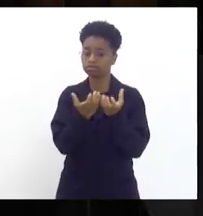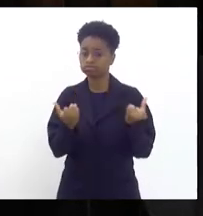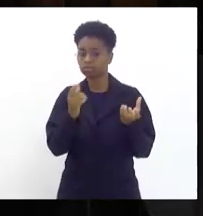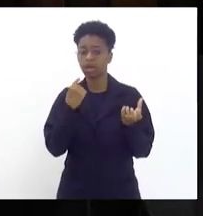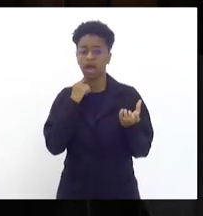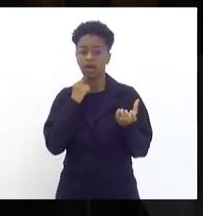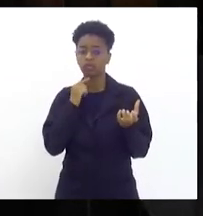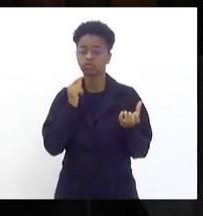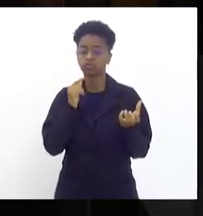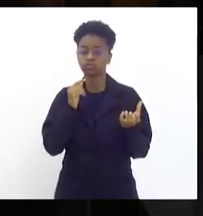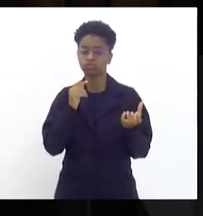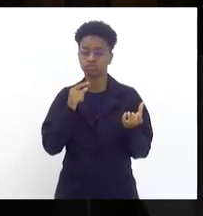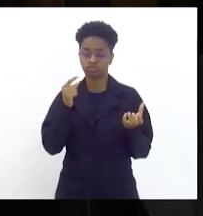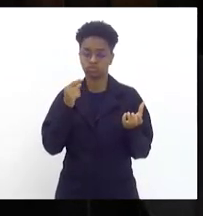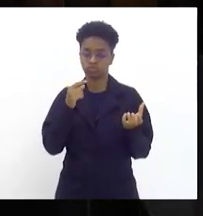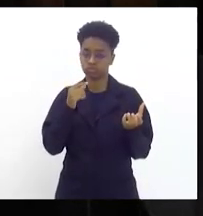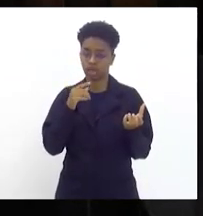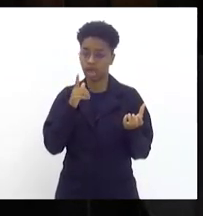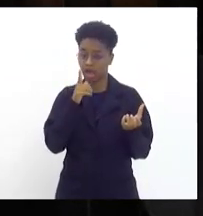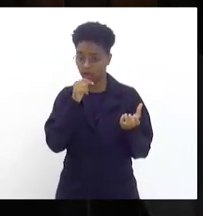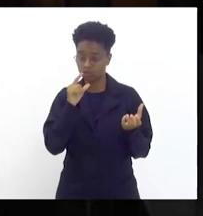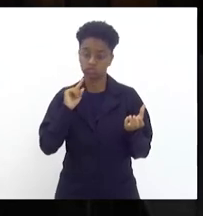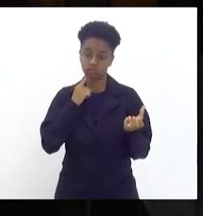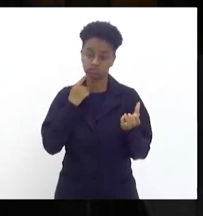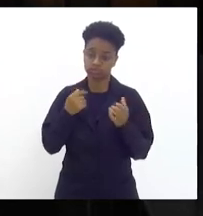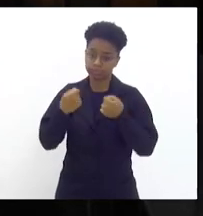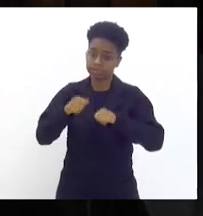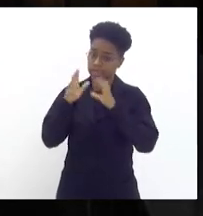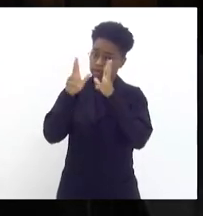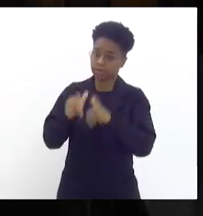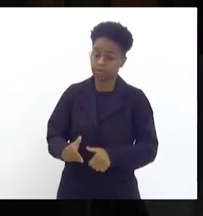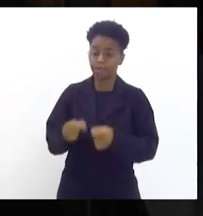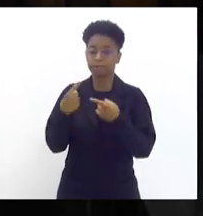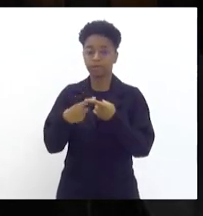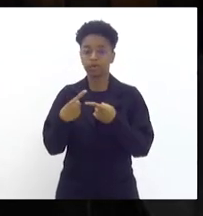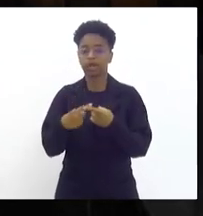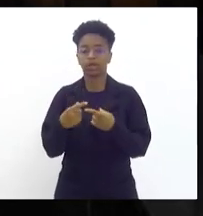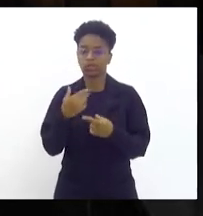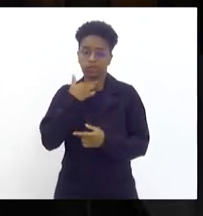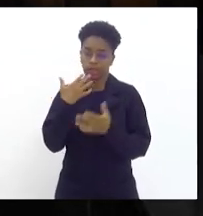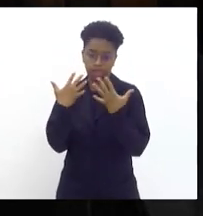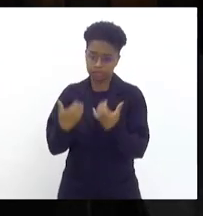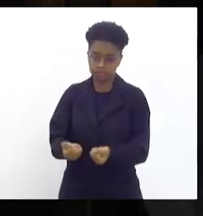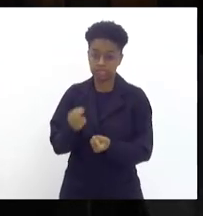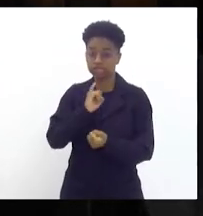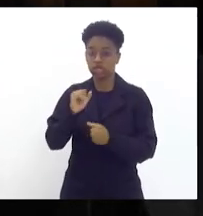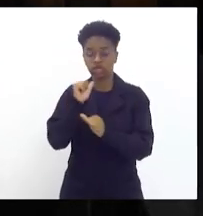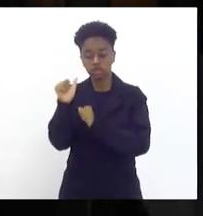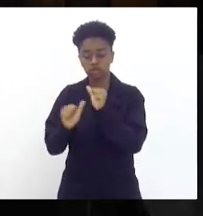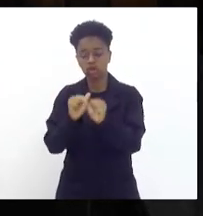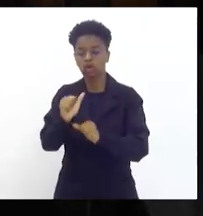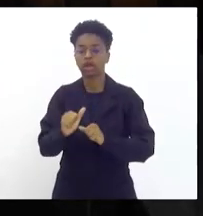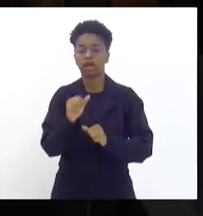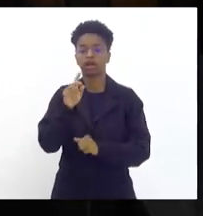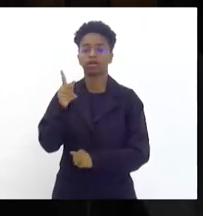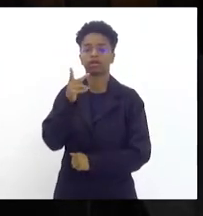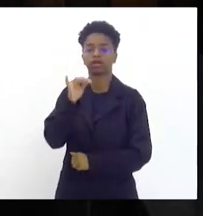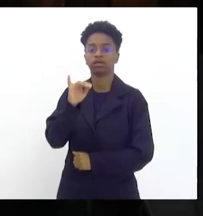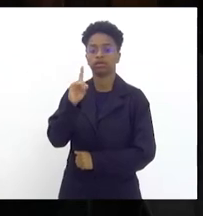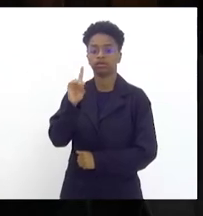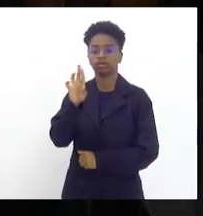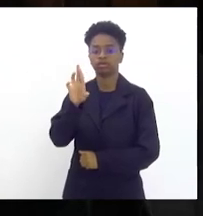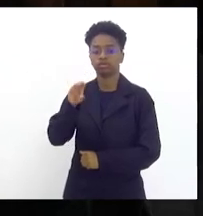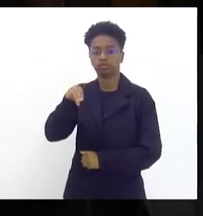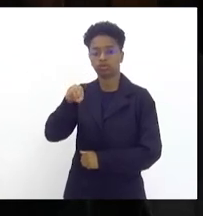pagam-se por esse serviço é inadmissível que após a troca dos hidrômetros as contas de água